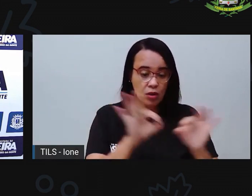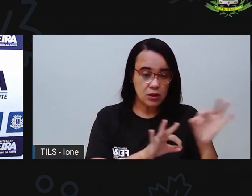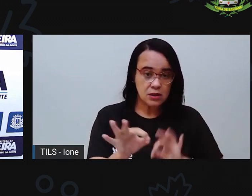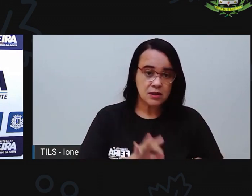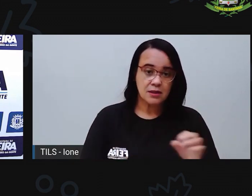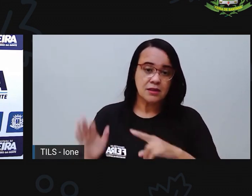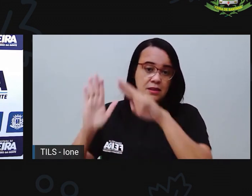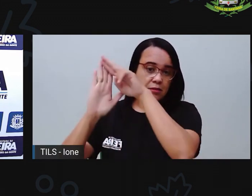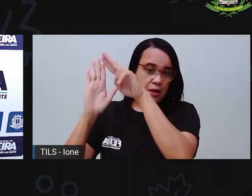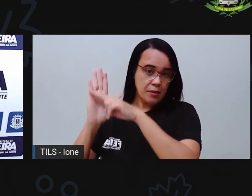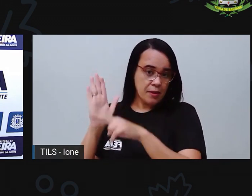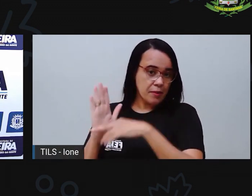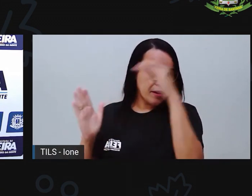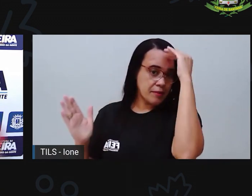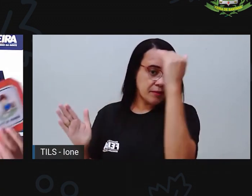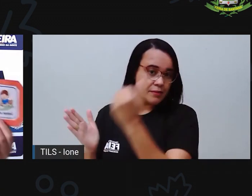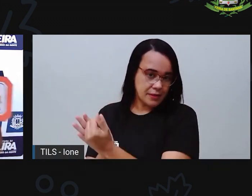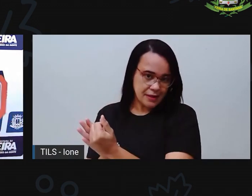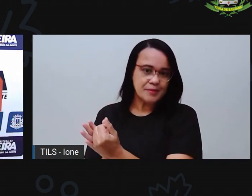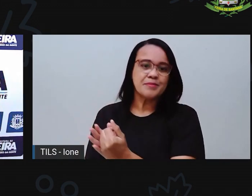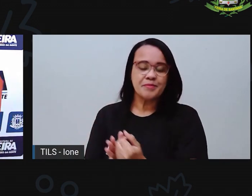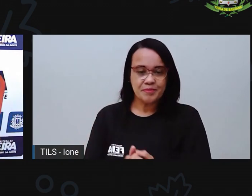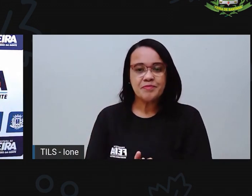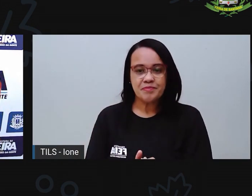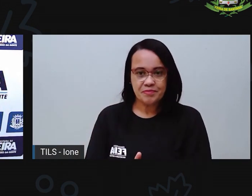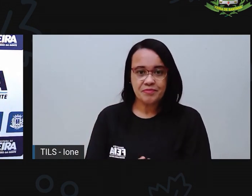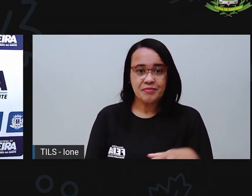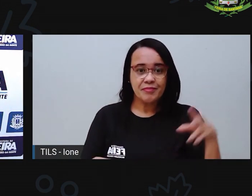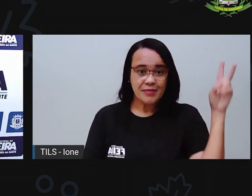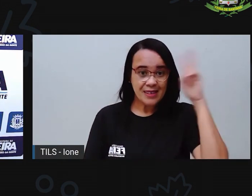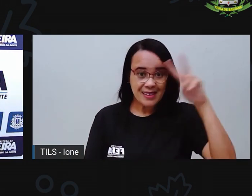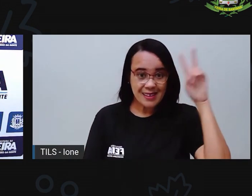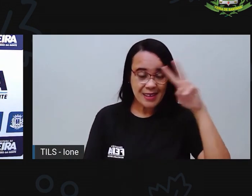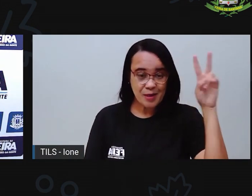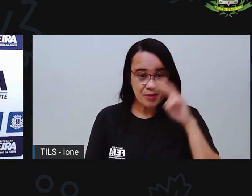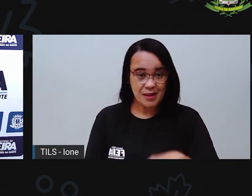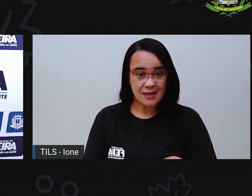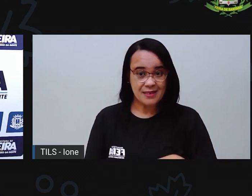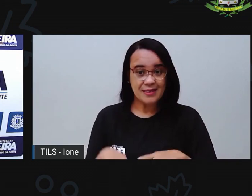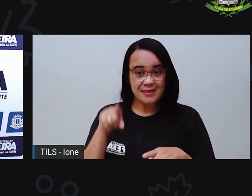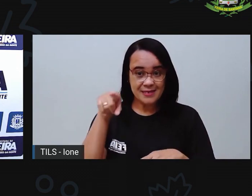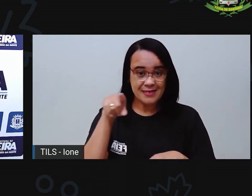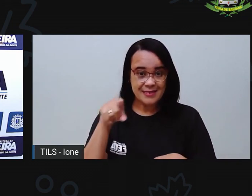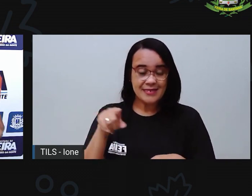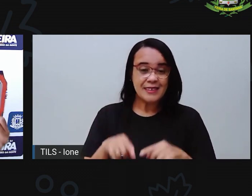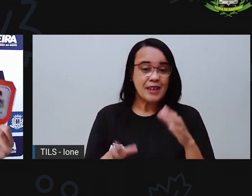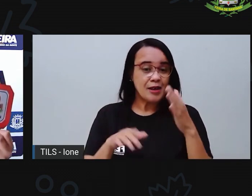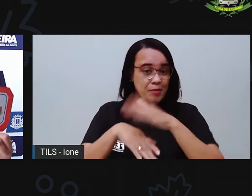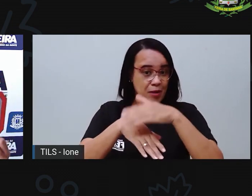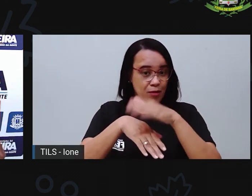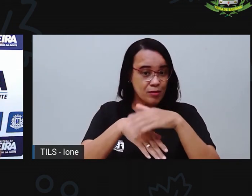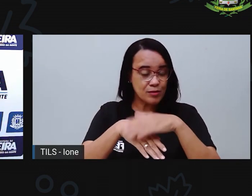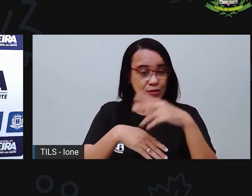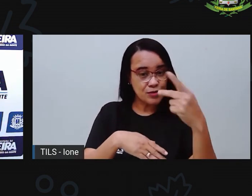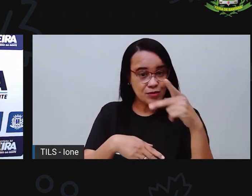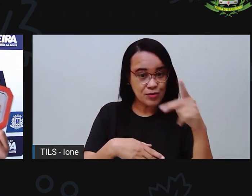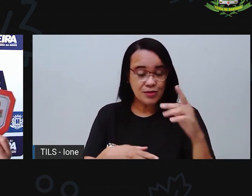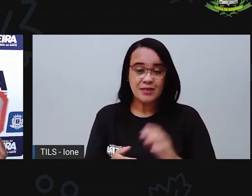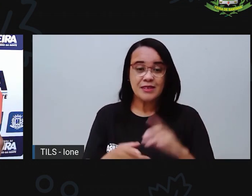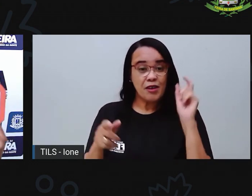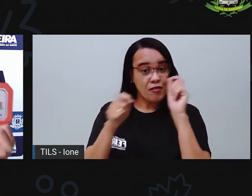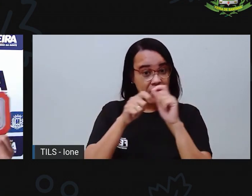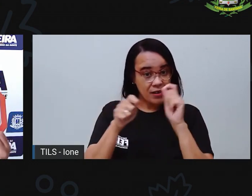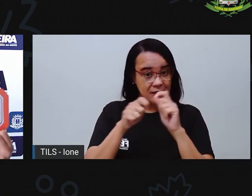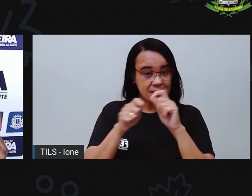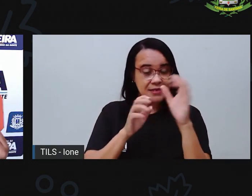vocês. Vocês se lembram da sugestão que a pró fez pra vocês construírem o varal ou o mural com